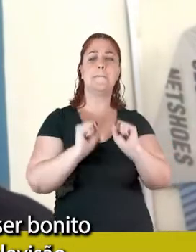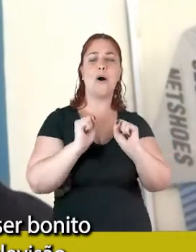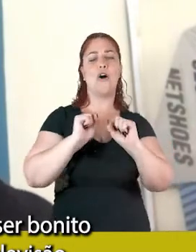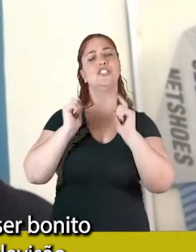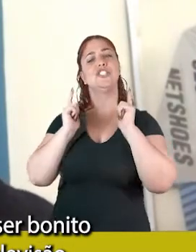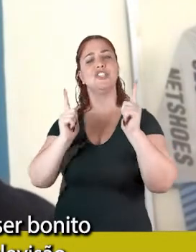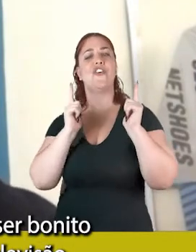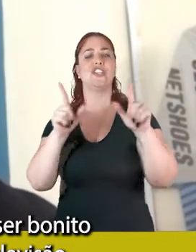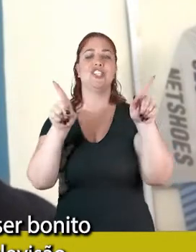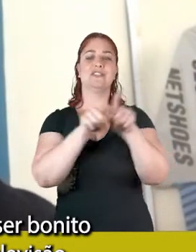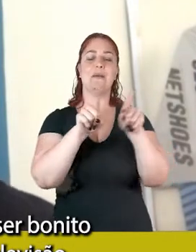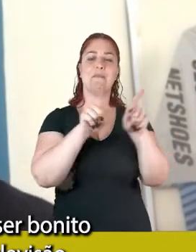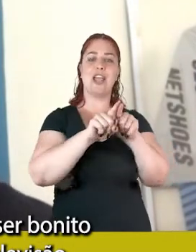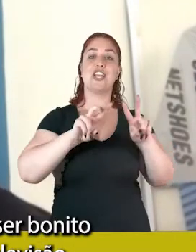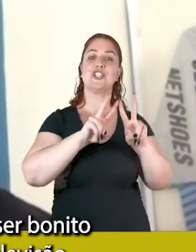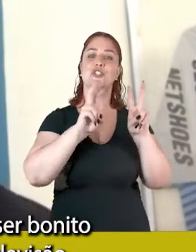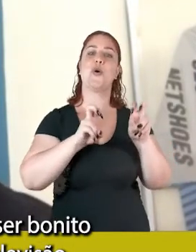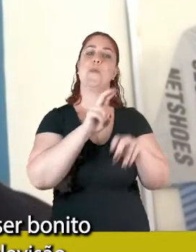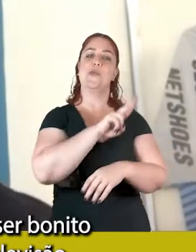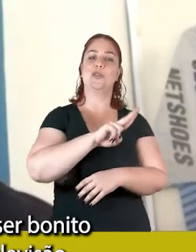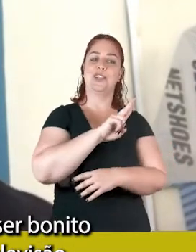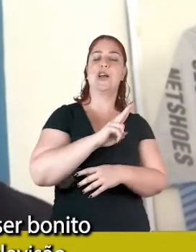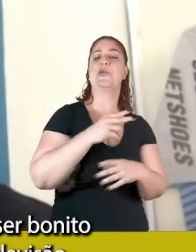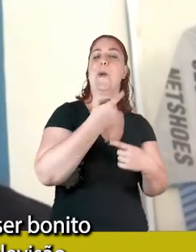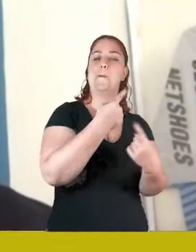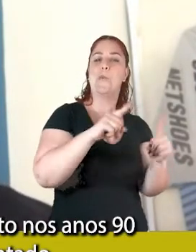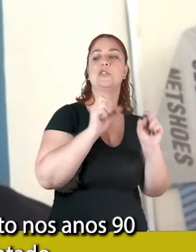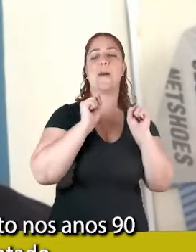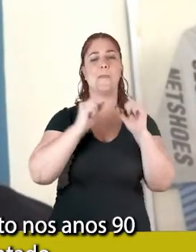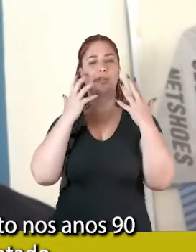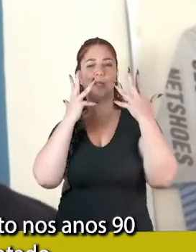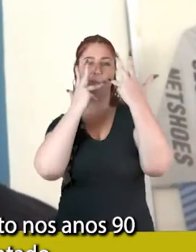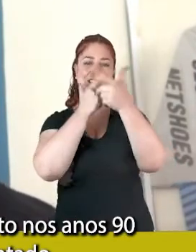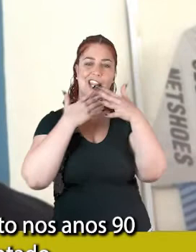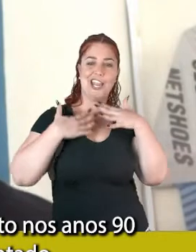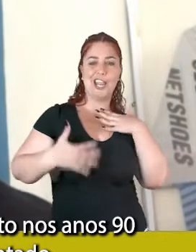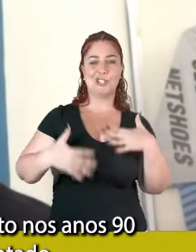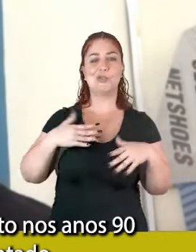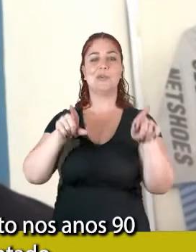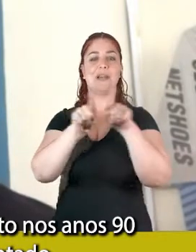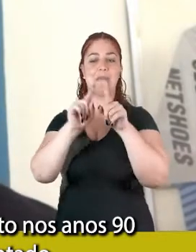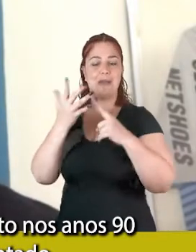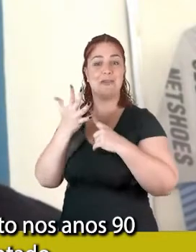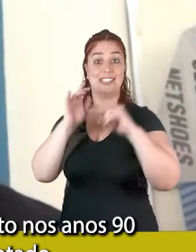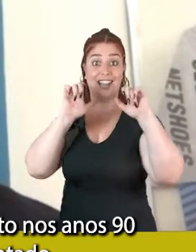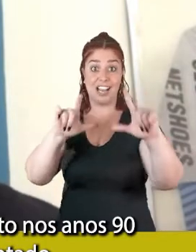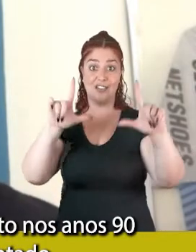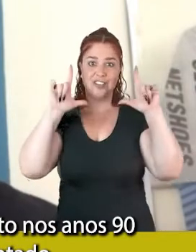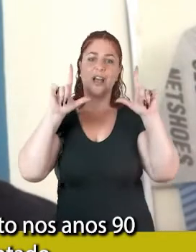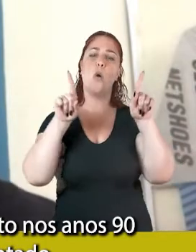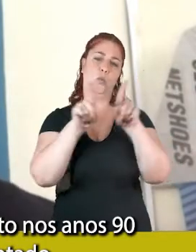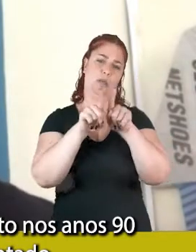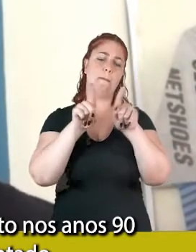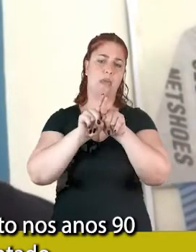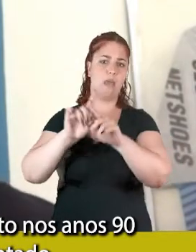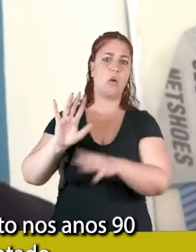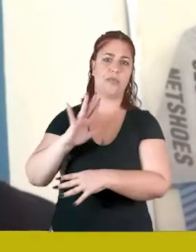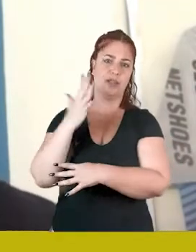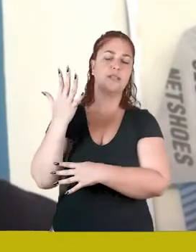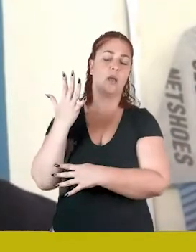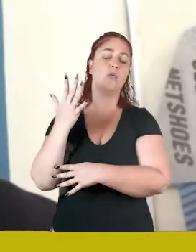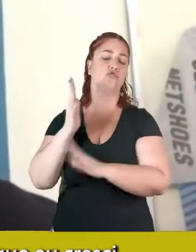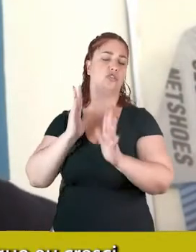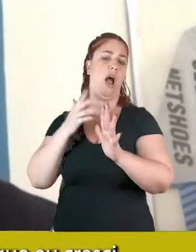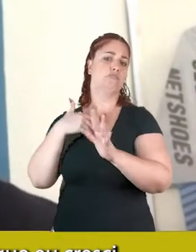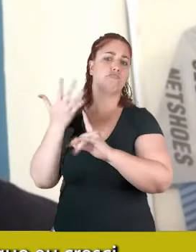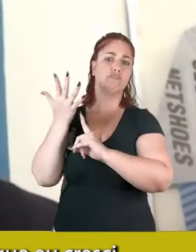divertir, pode ser bonito, pode aparecer na televisão, como eles apareceram muito nos anos 90, então, bem apresentáveis.